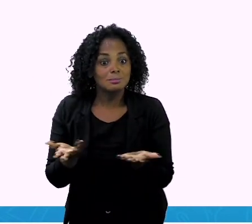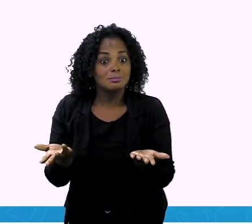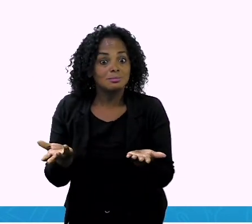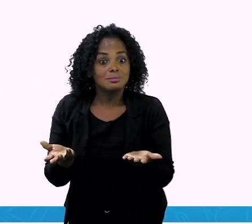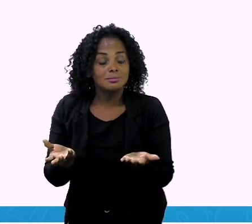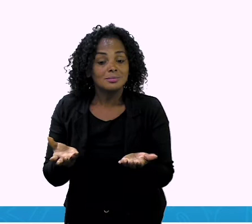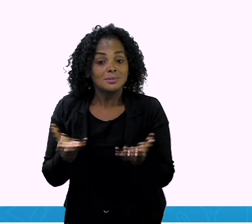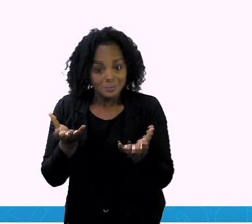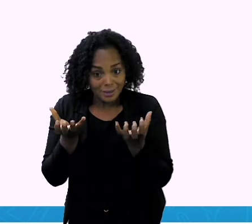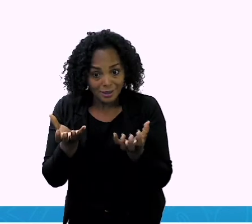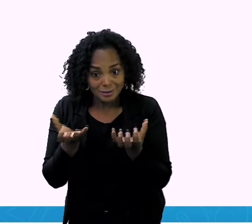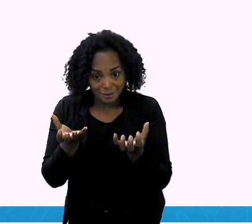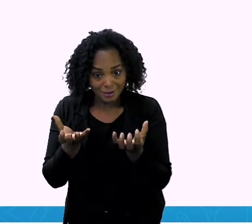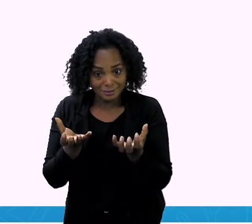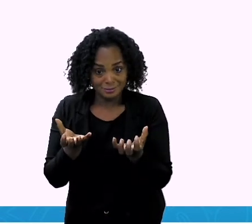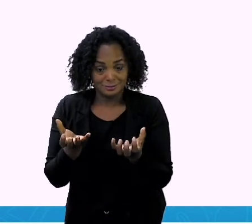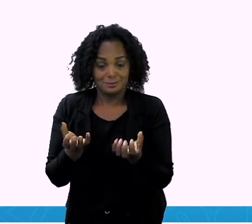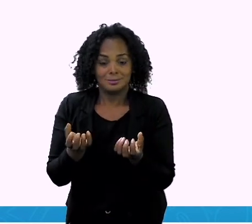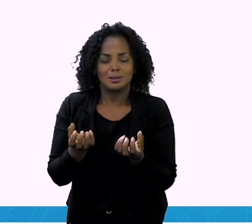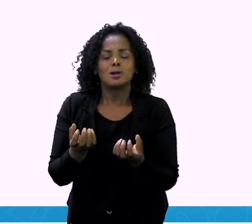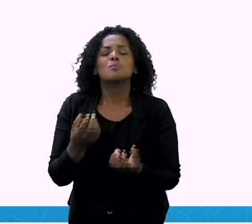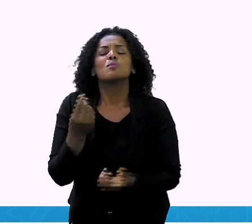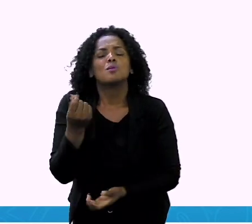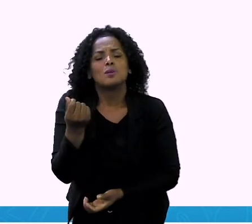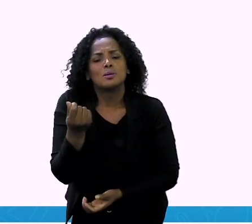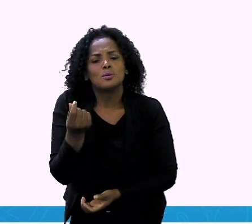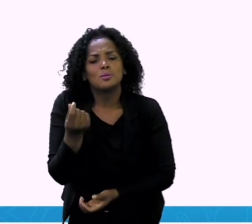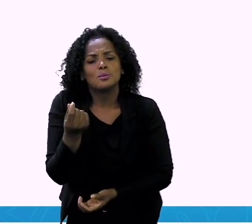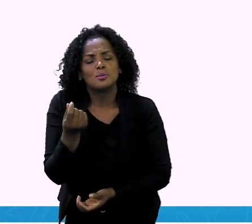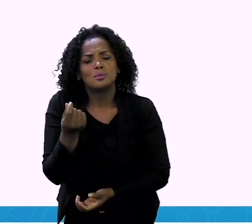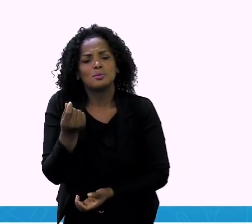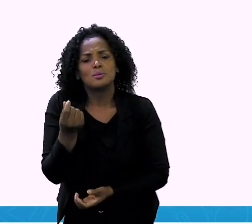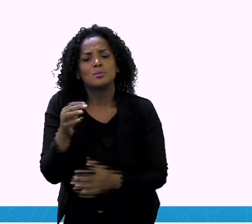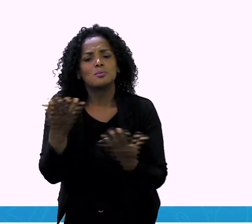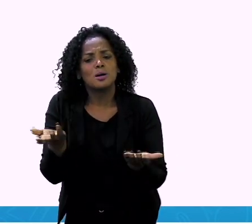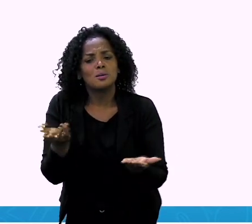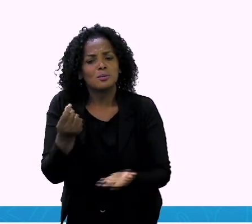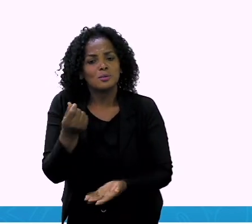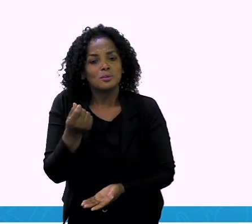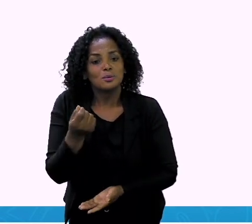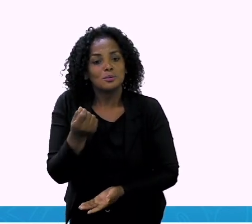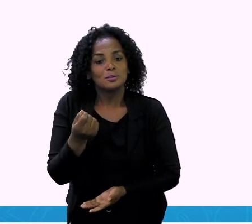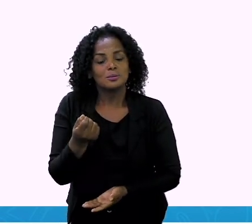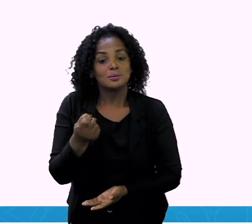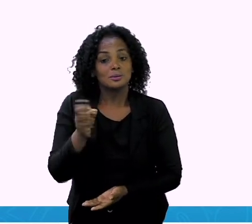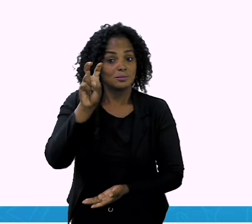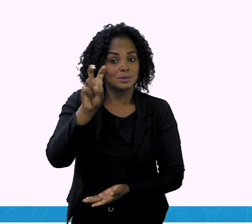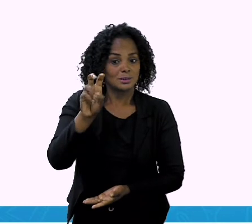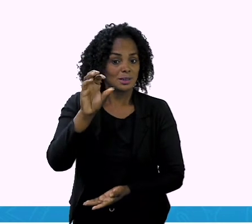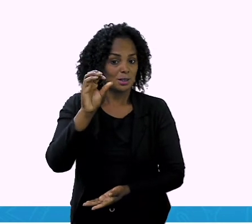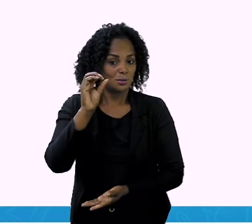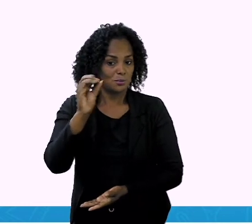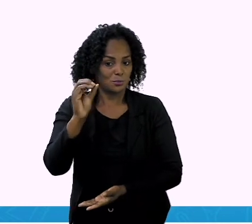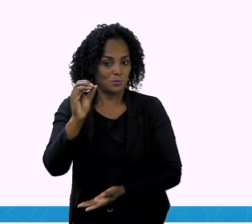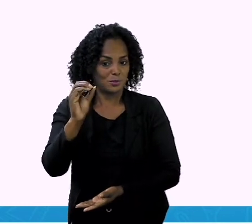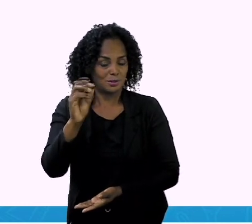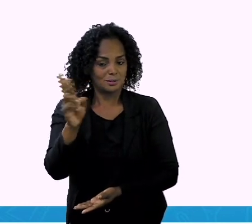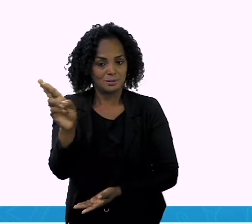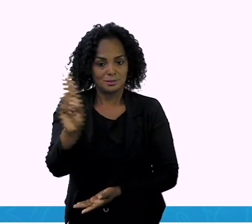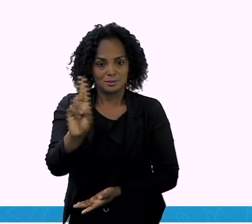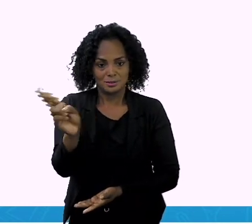dessa? Todo mundo quer. Qual o valor aqui, gente? Quem consegue falar comigo? Olha aqui. Cinquenta.